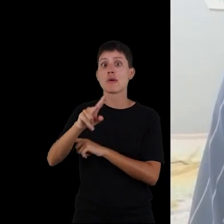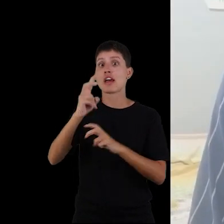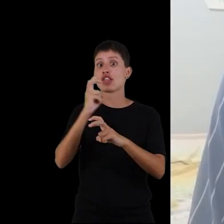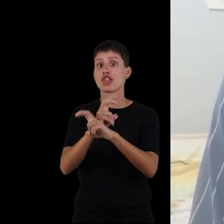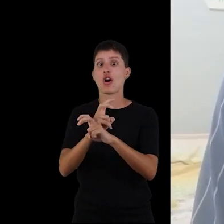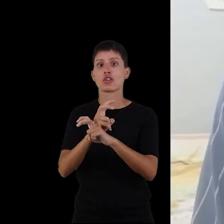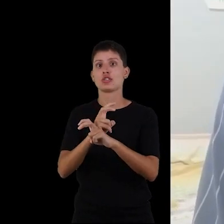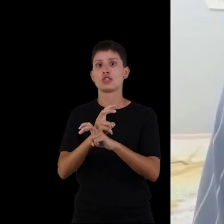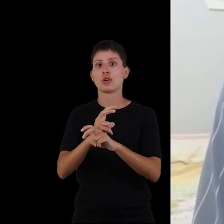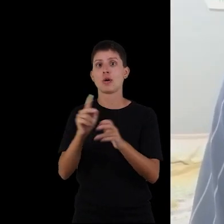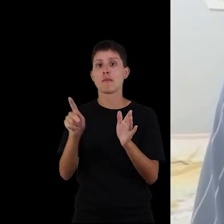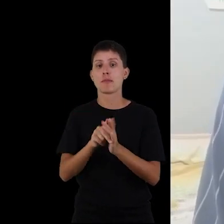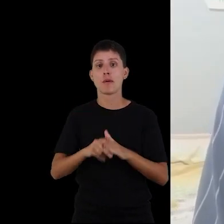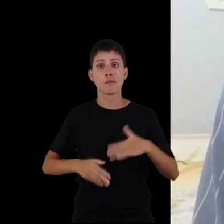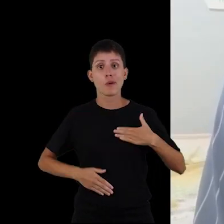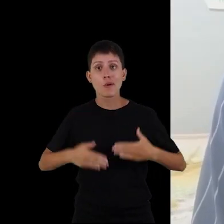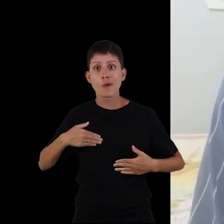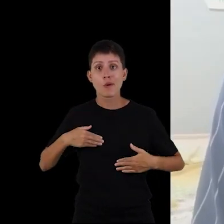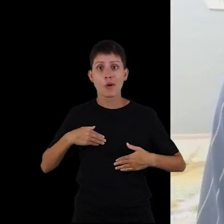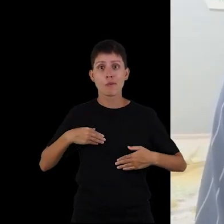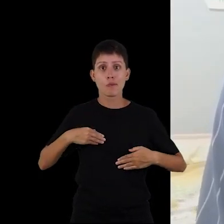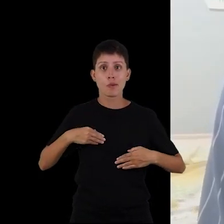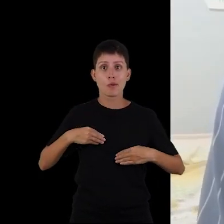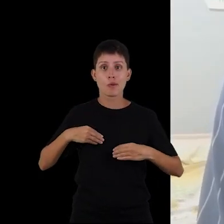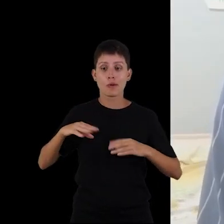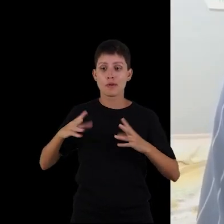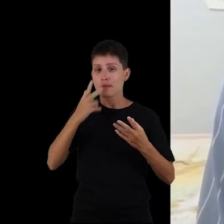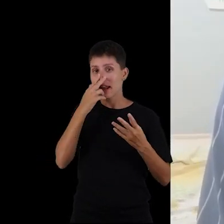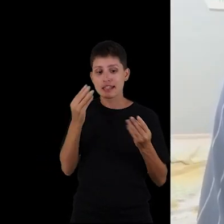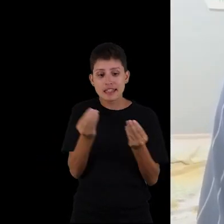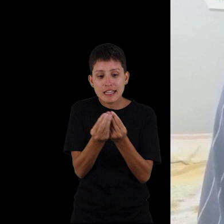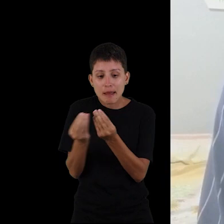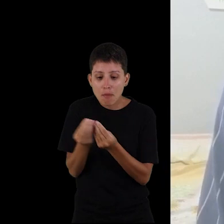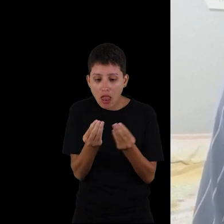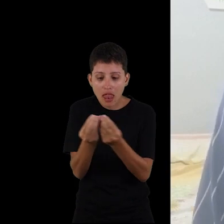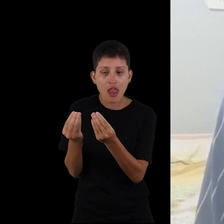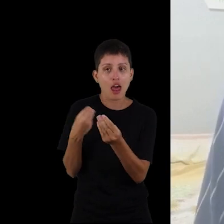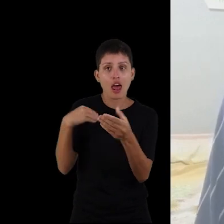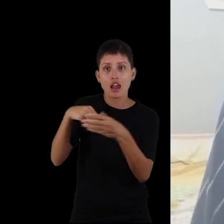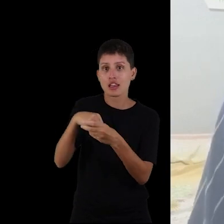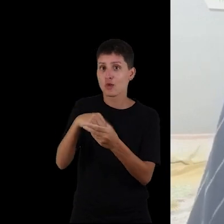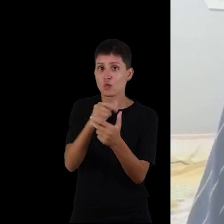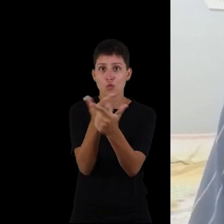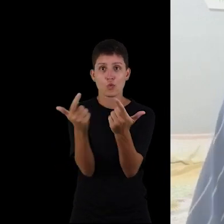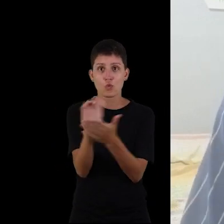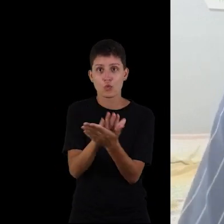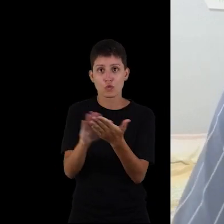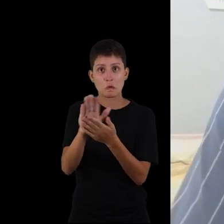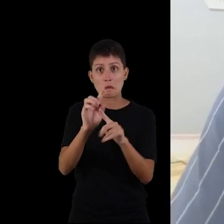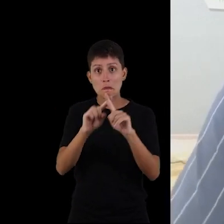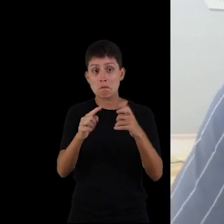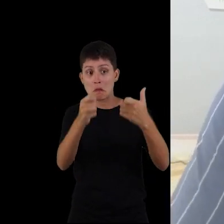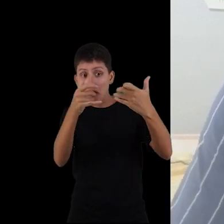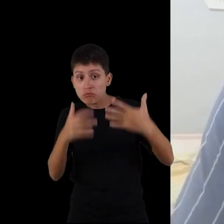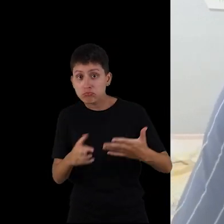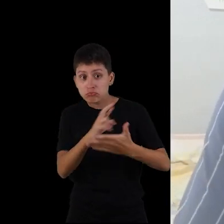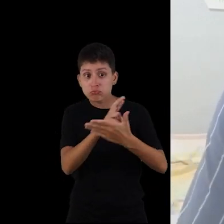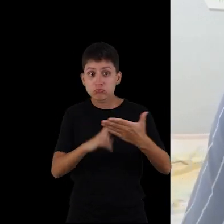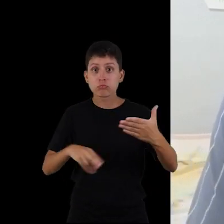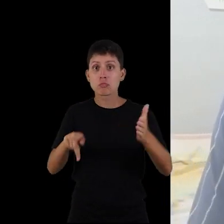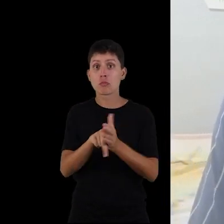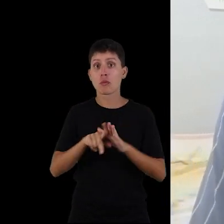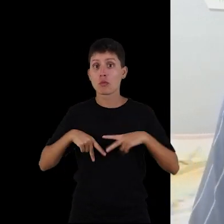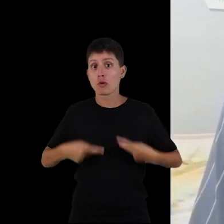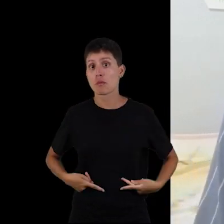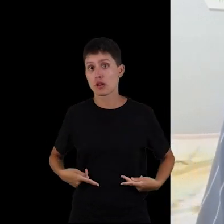ser tóxico para células animais. Porém, não existem relatos, não existiam, né, relatos referente à toxicidade em